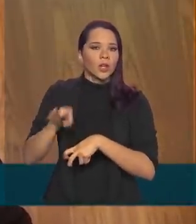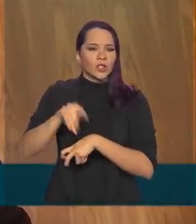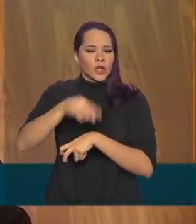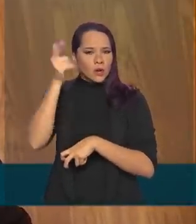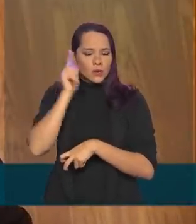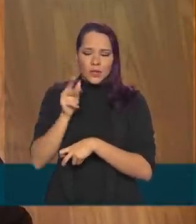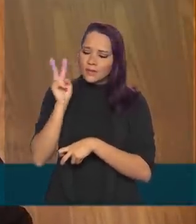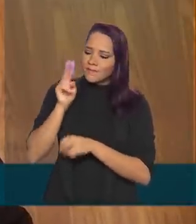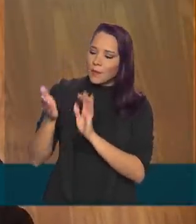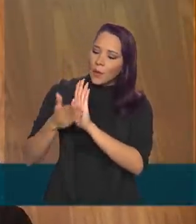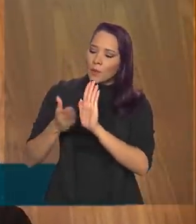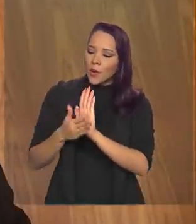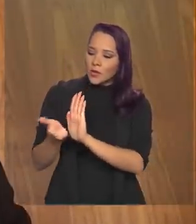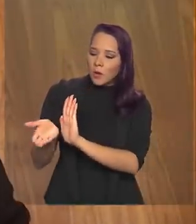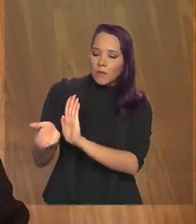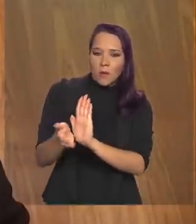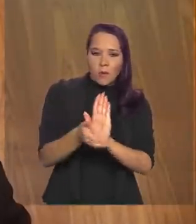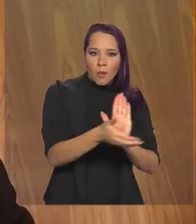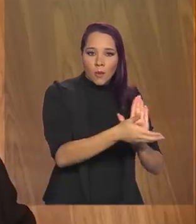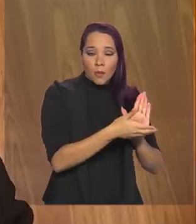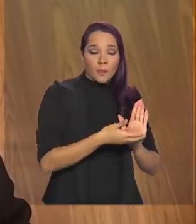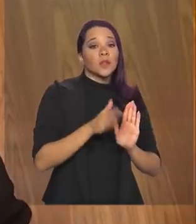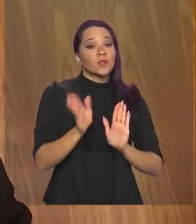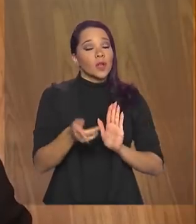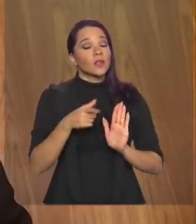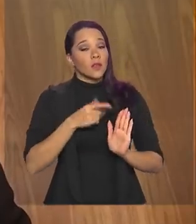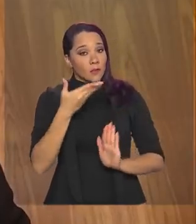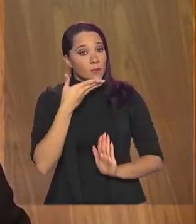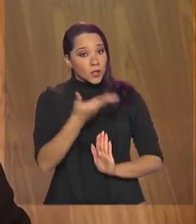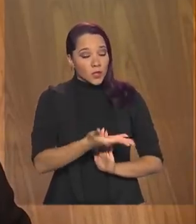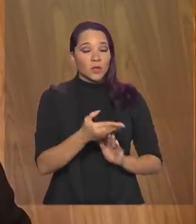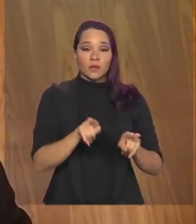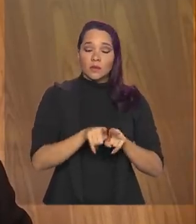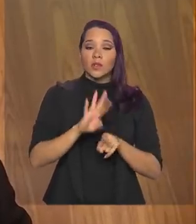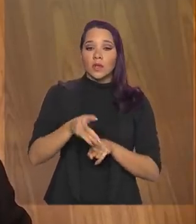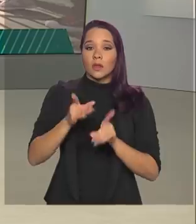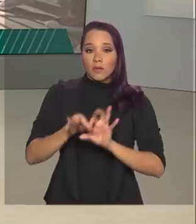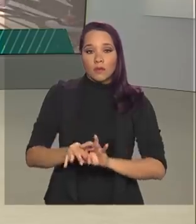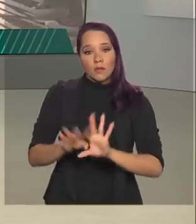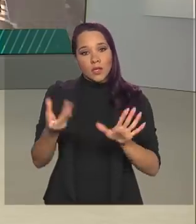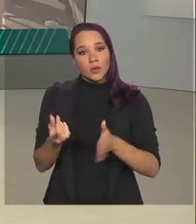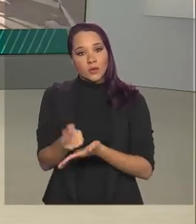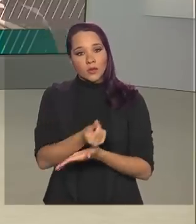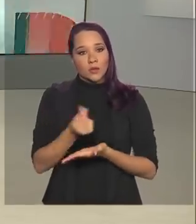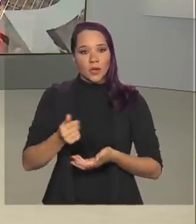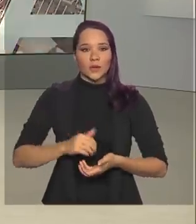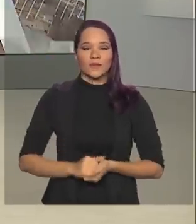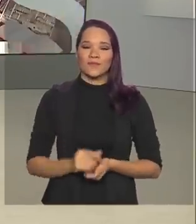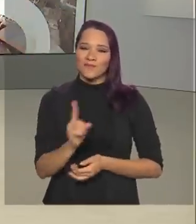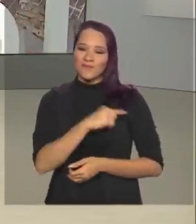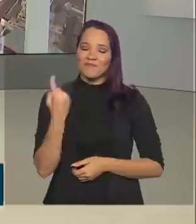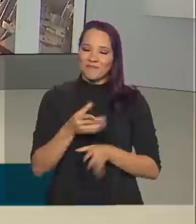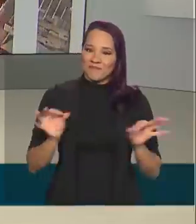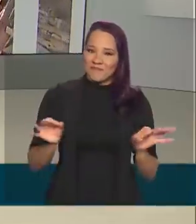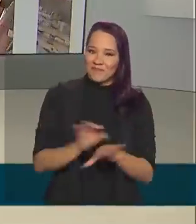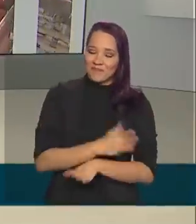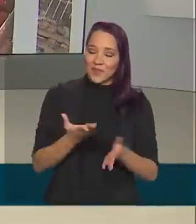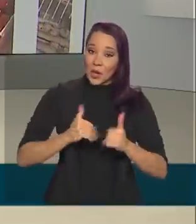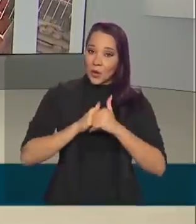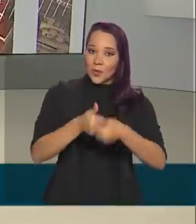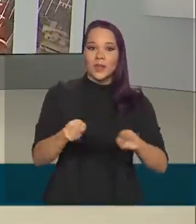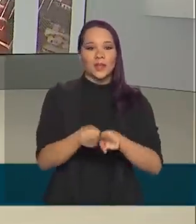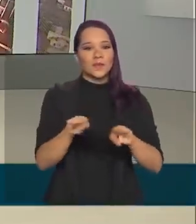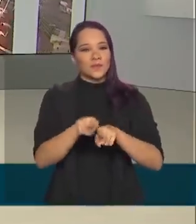recolhendo propostas, e já houve contratações e até liberações de recursos. O Brasil em Dia termina aqui, nos